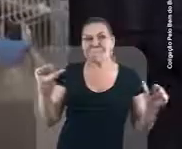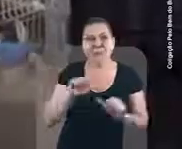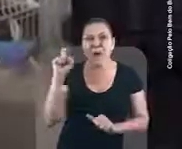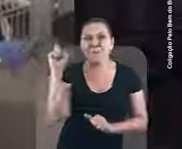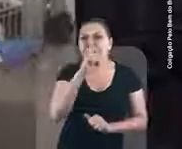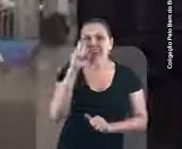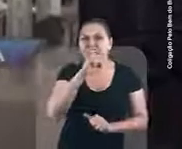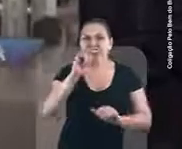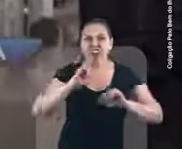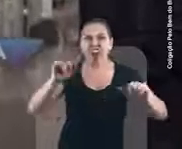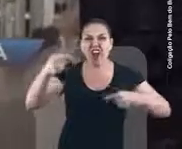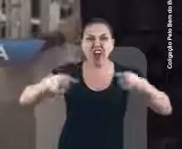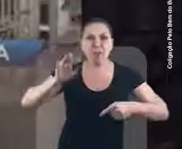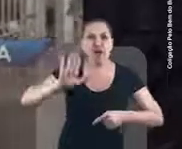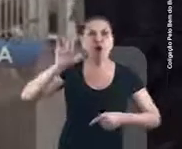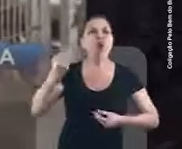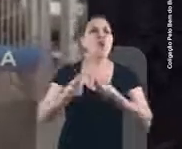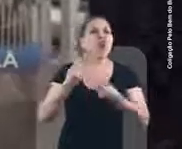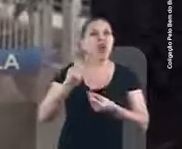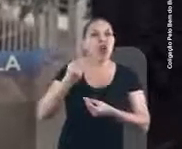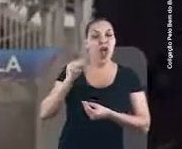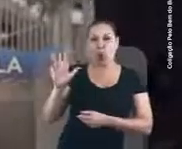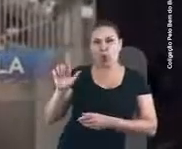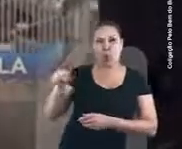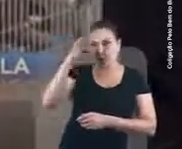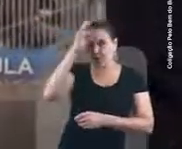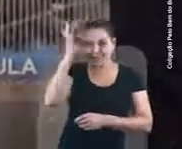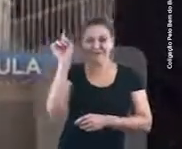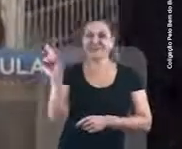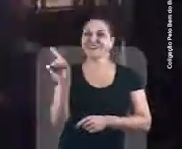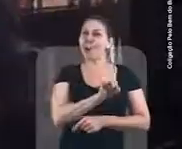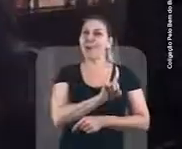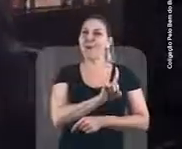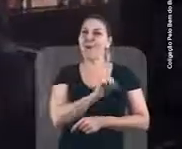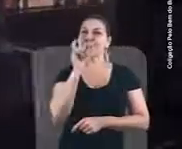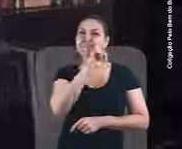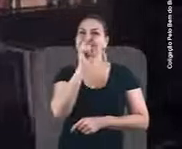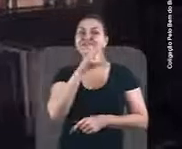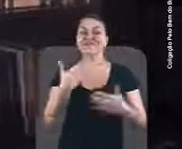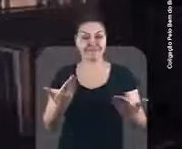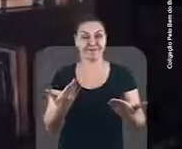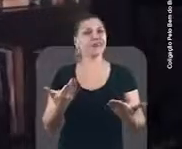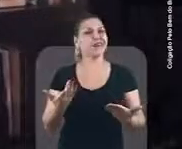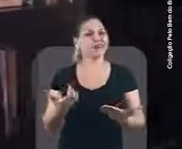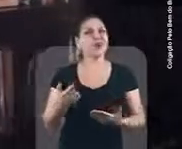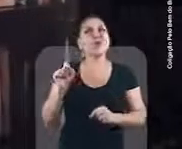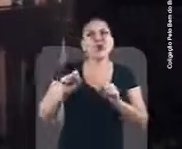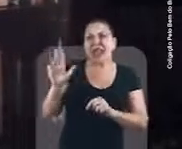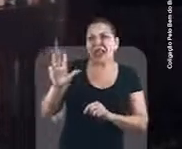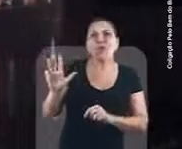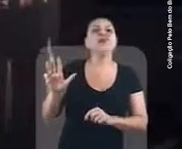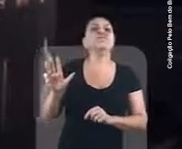maior mentira dessa eleição é dizer que Lula foi inocentado. É falsa a ideia de que Lula se